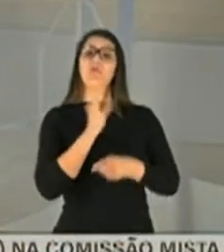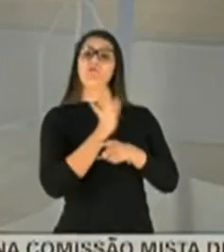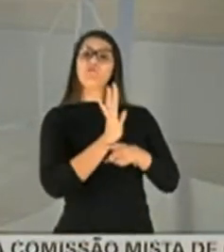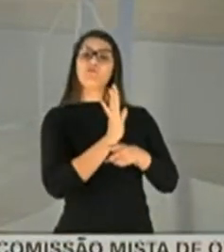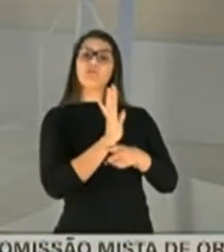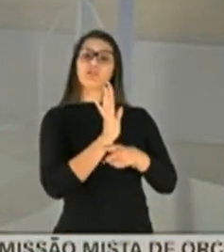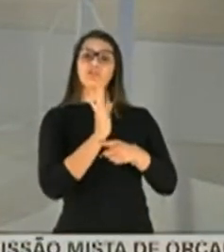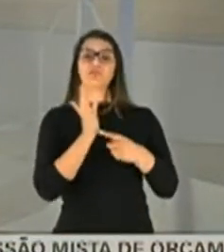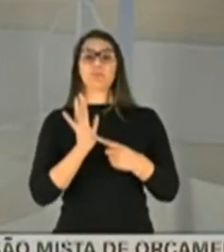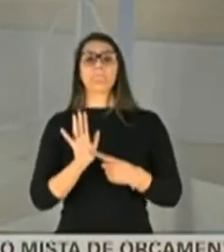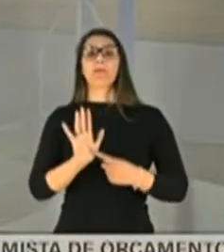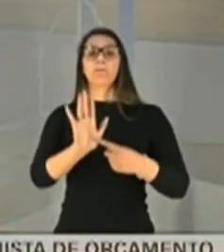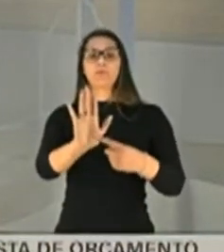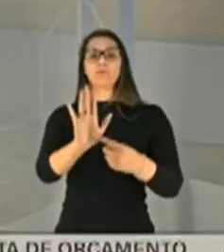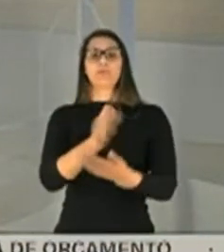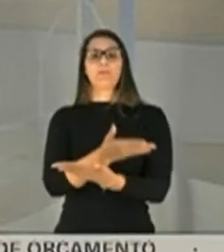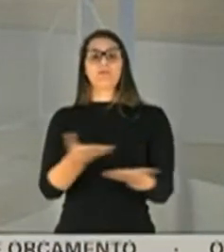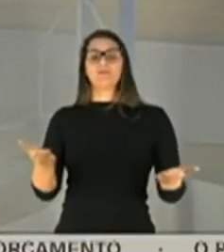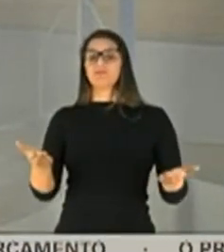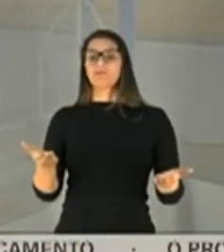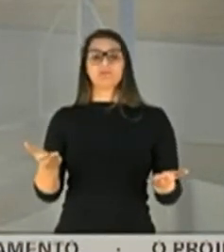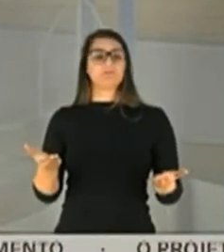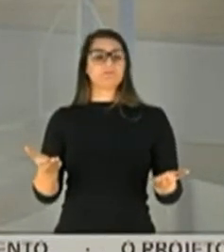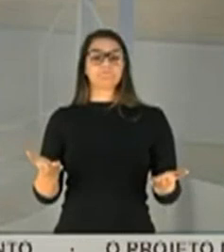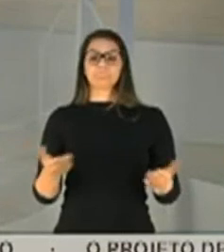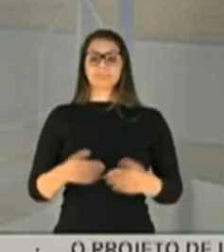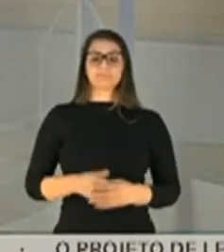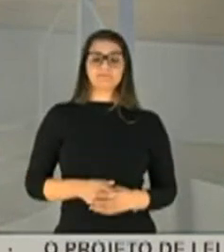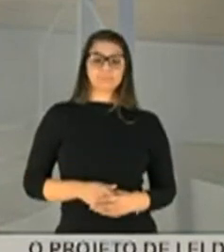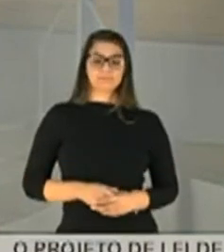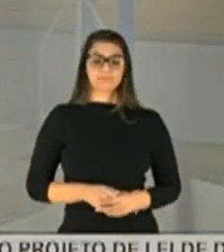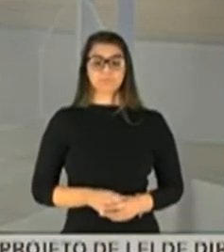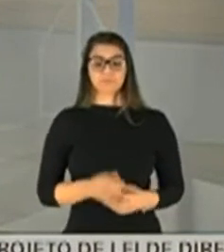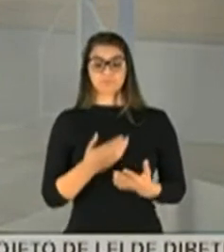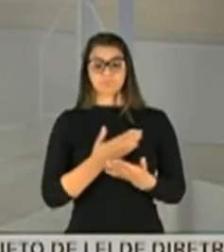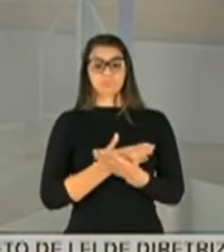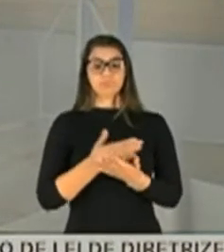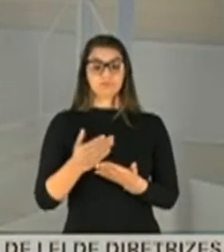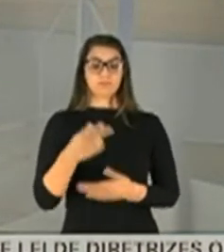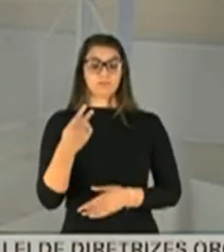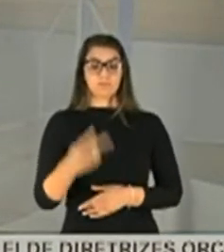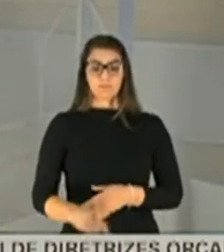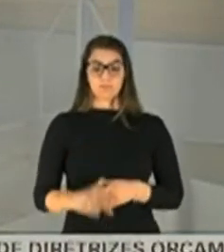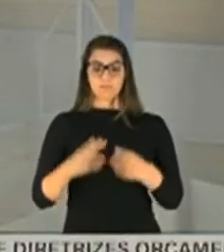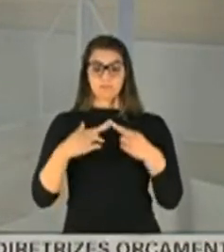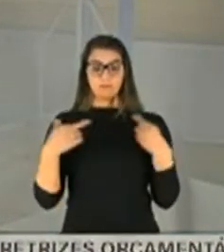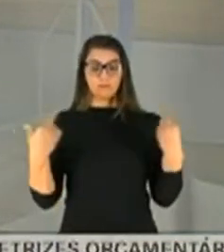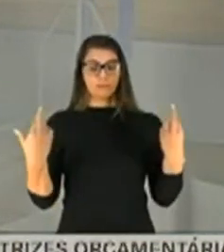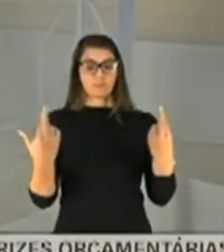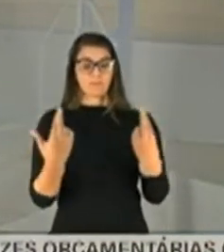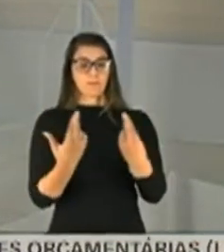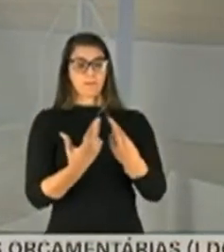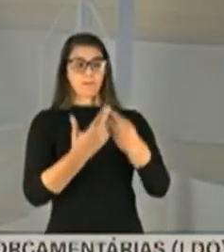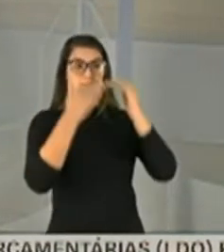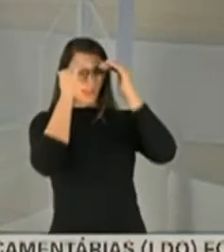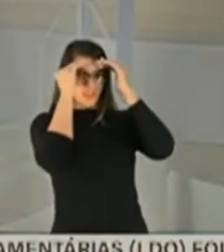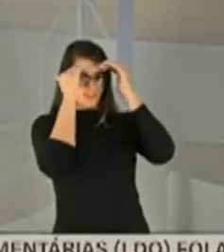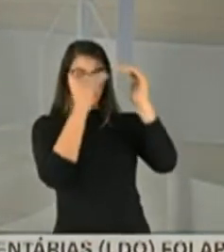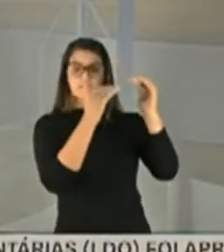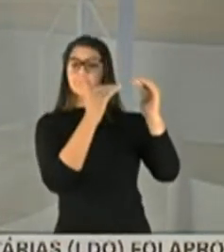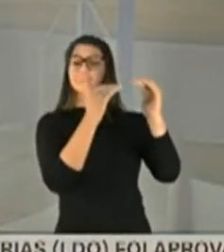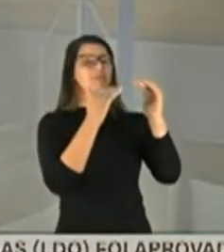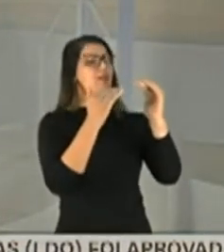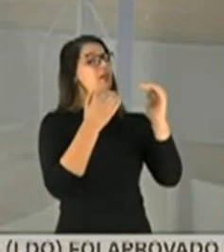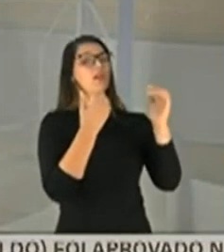eu não vou fazer, que é no início dessa reunião aqui, em respeito à sua pessoa, eu não vou